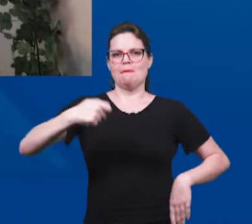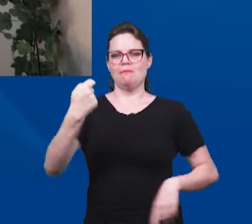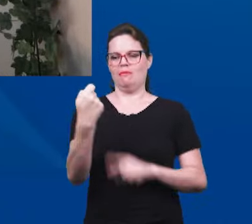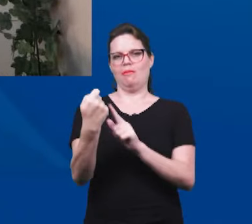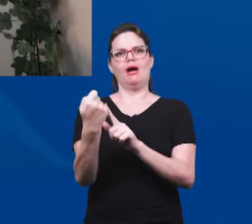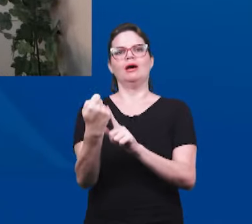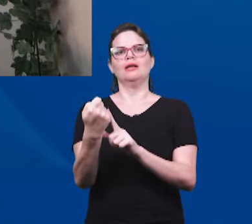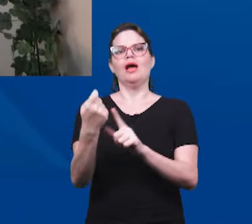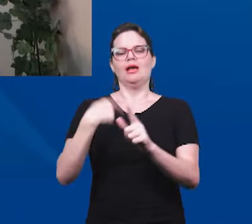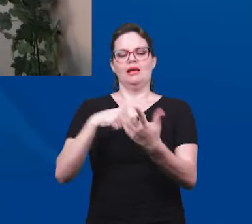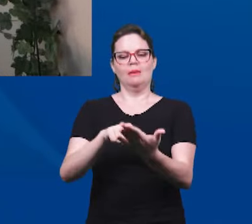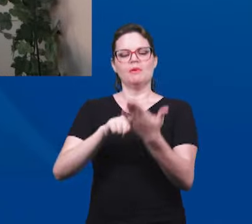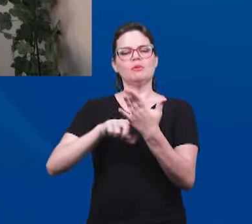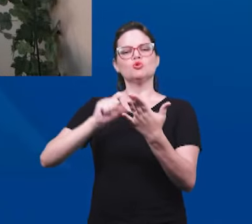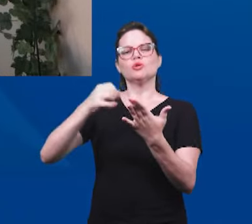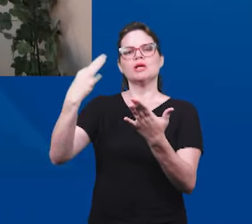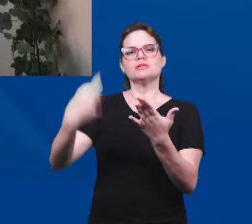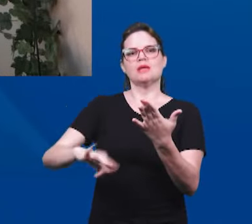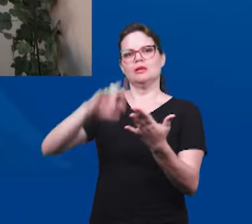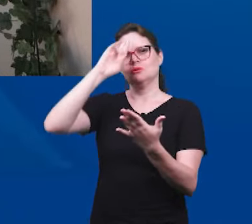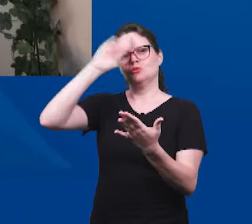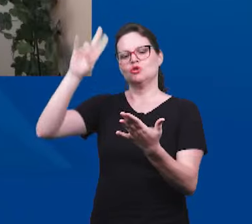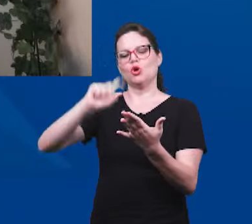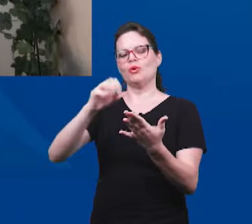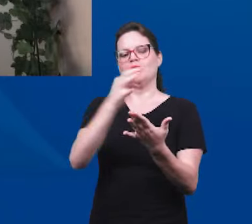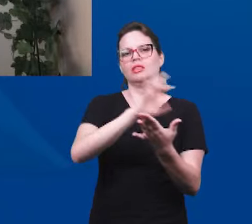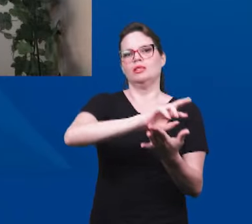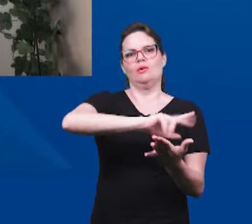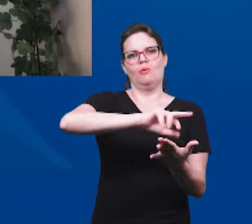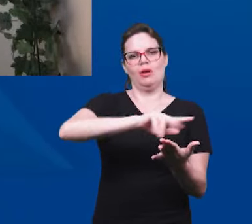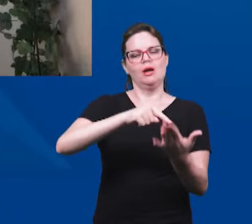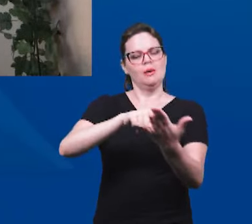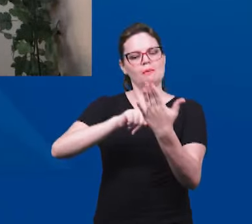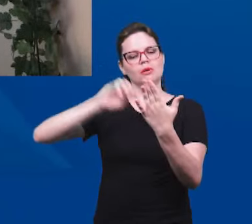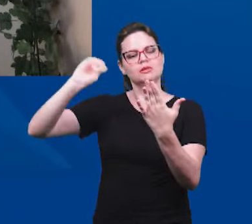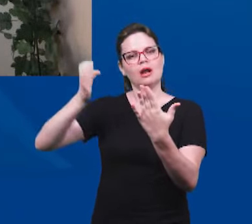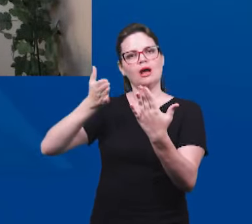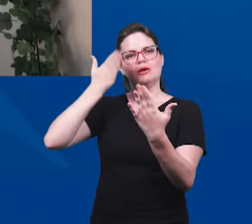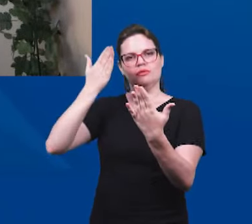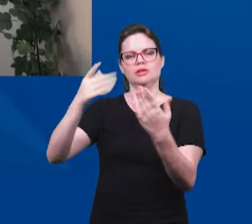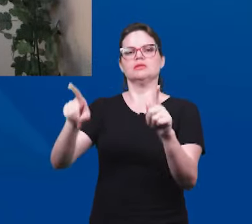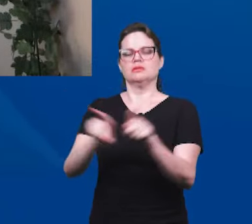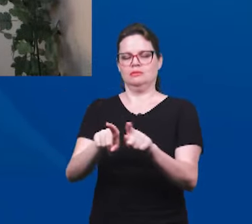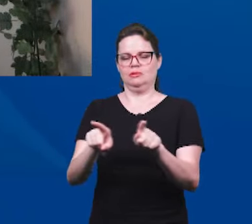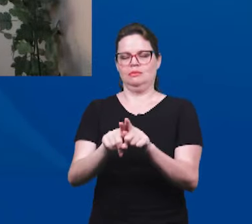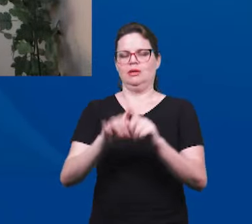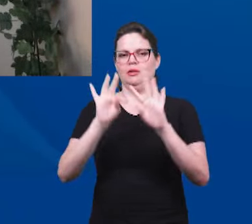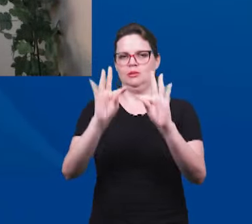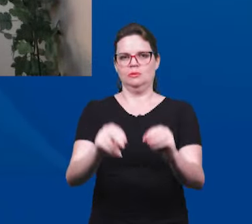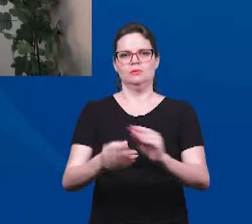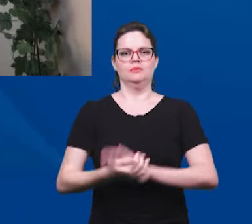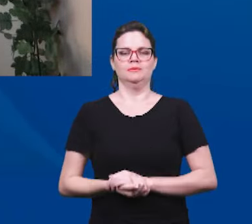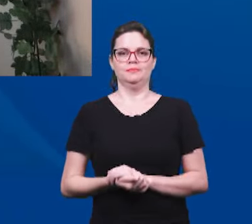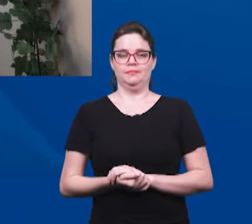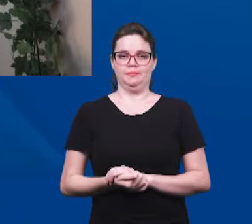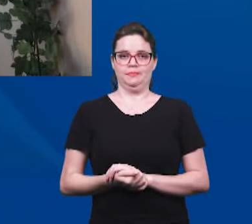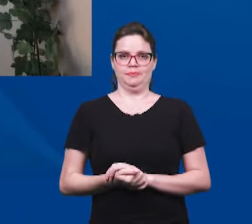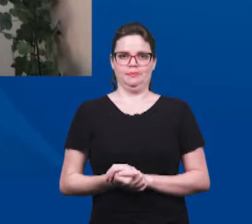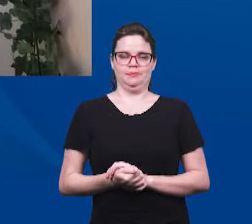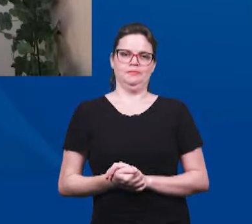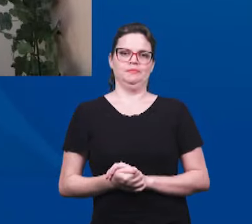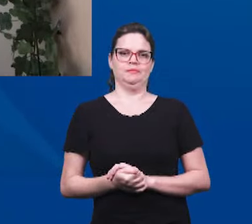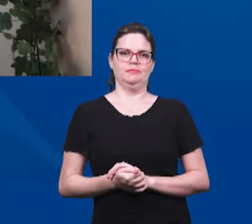aquilo que não provém do Senhor estando aberta sempre a revelação e a interpretação. Na carta